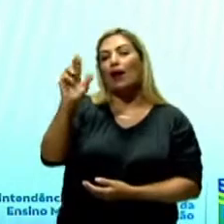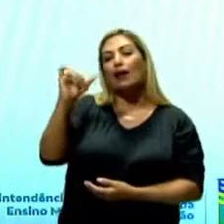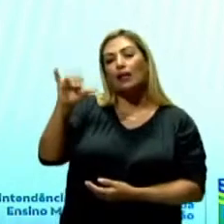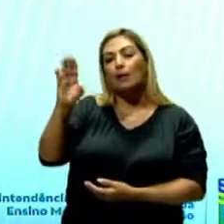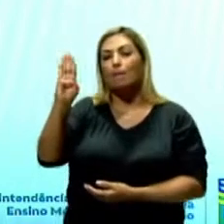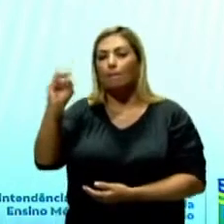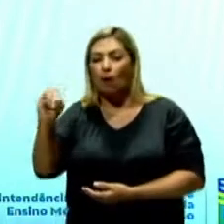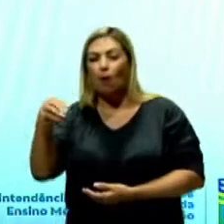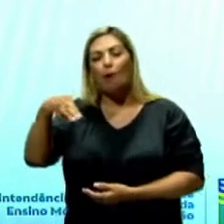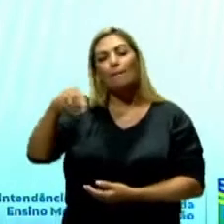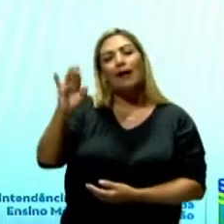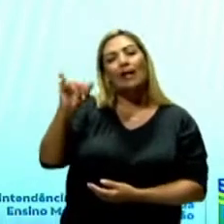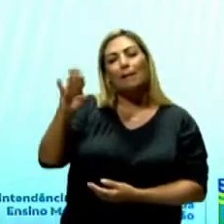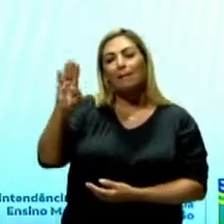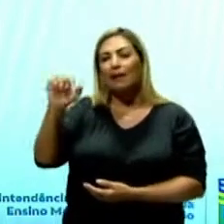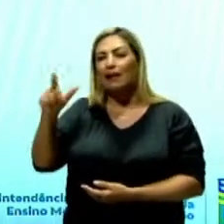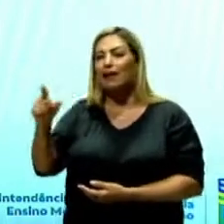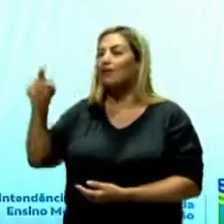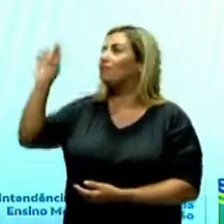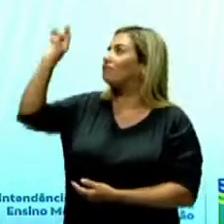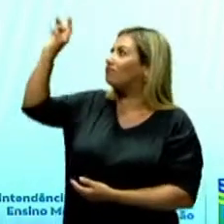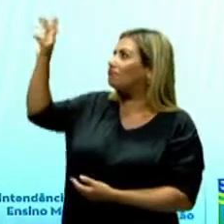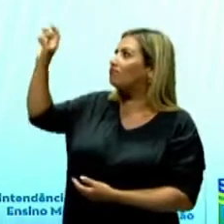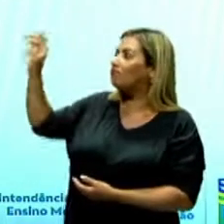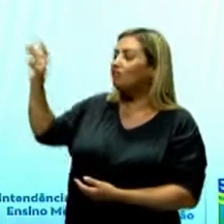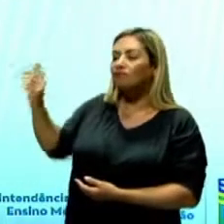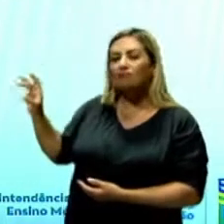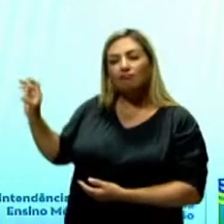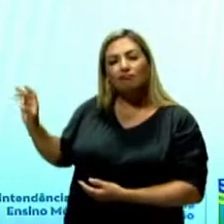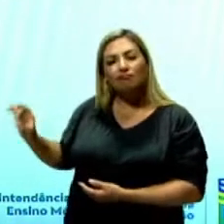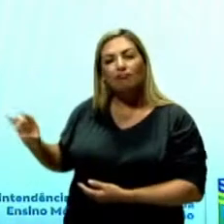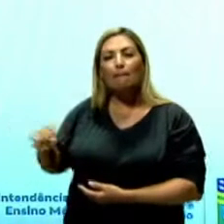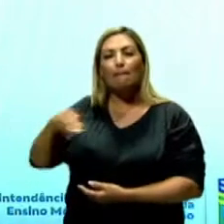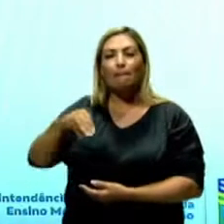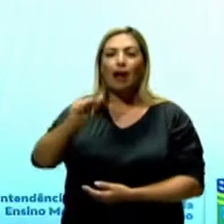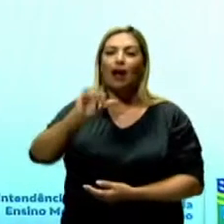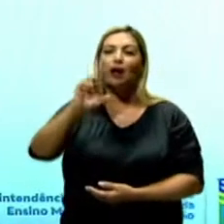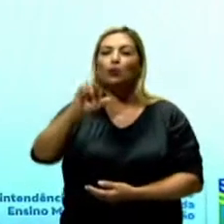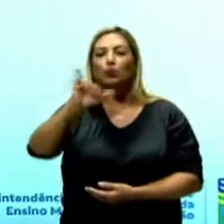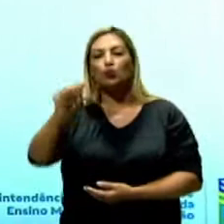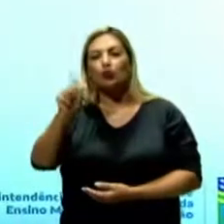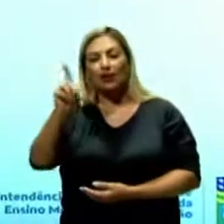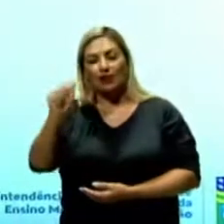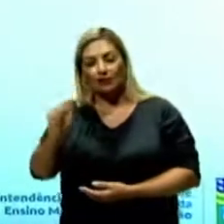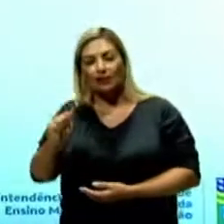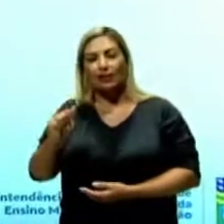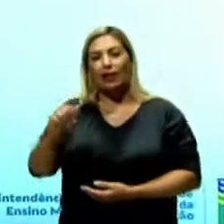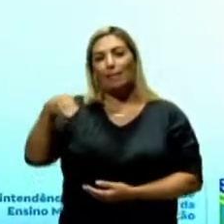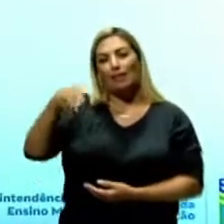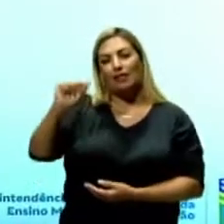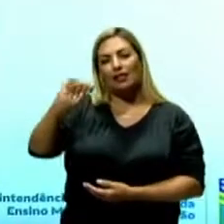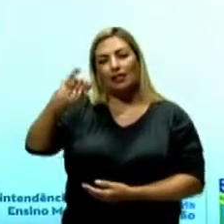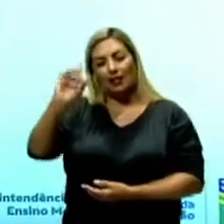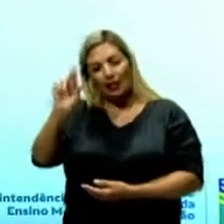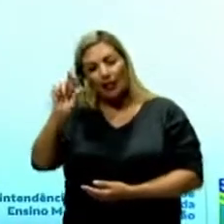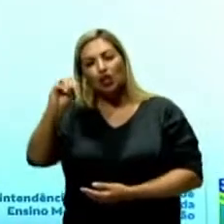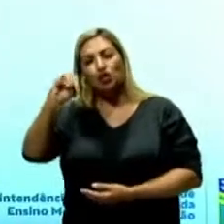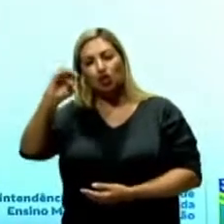o marimberê, a desenfeiteira, a jacunda, a marujada e o lundu marajoara.